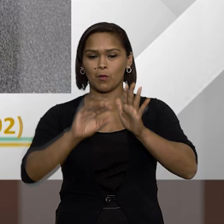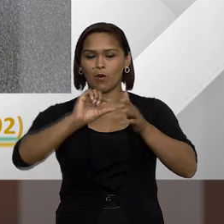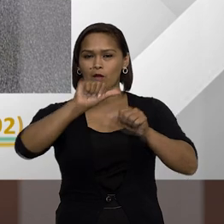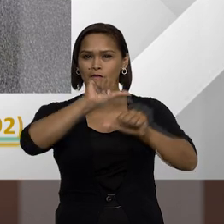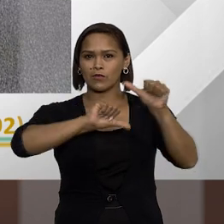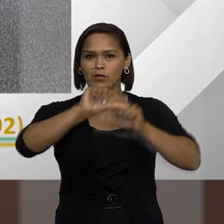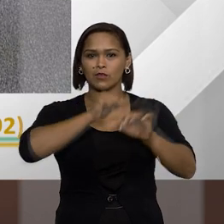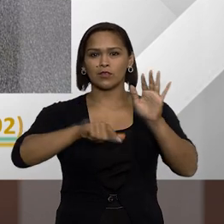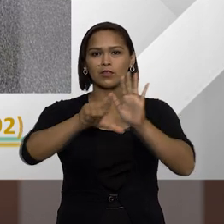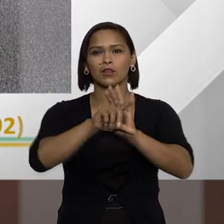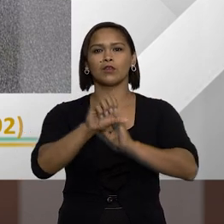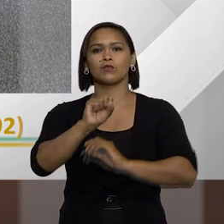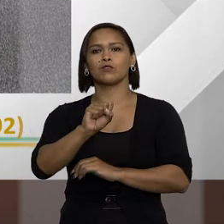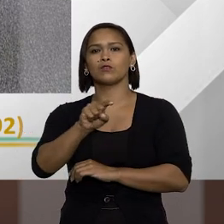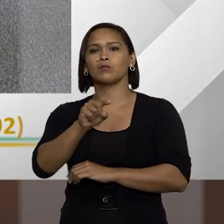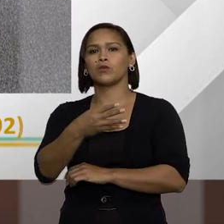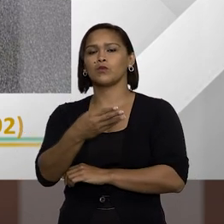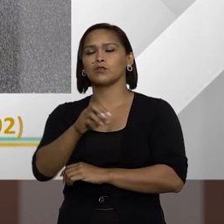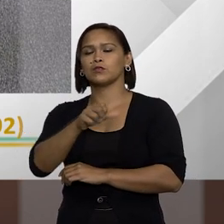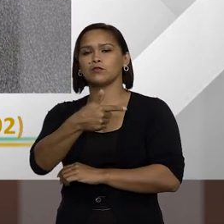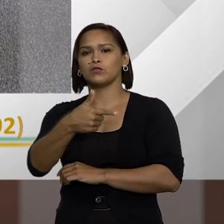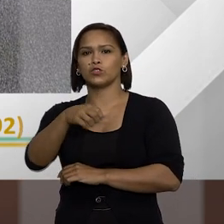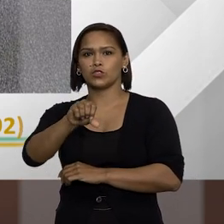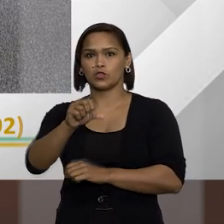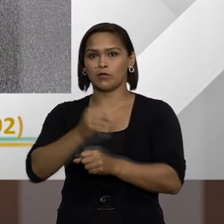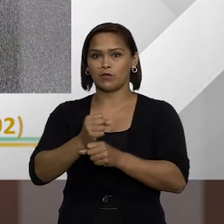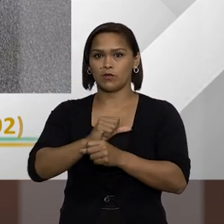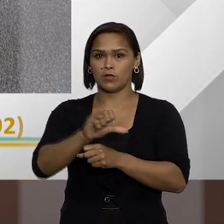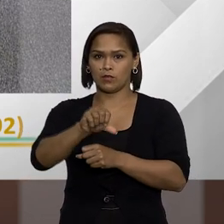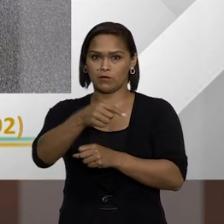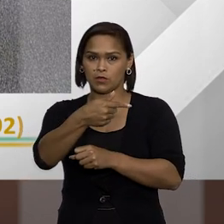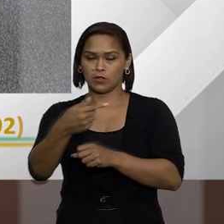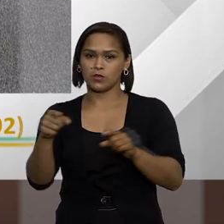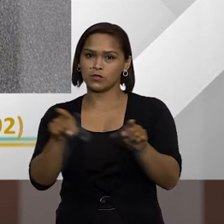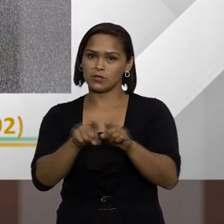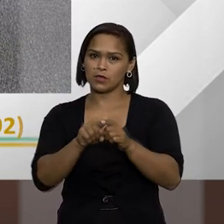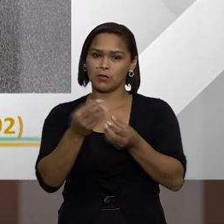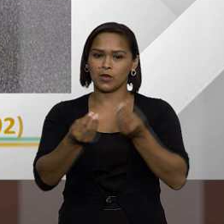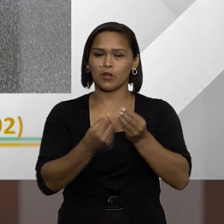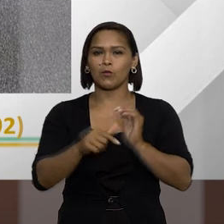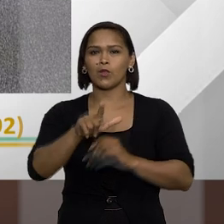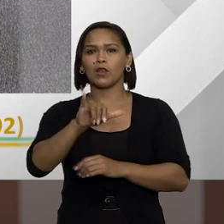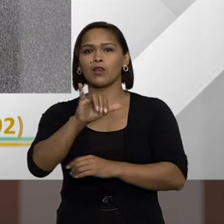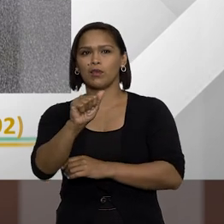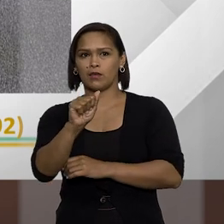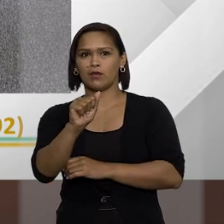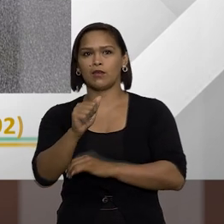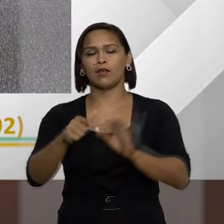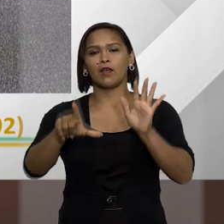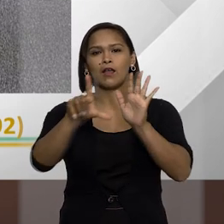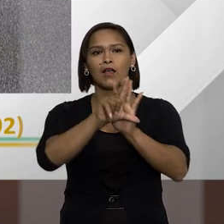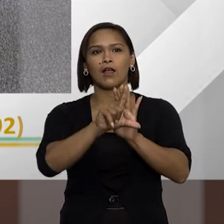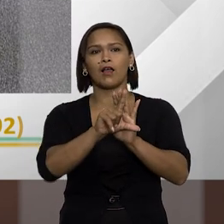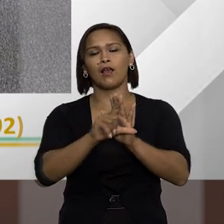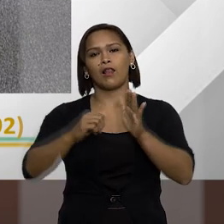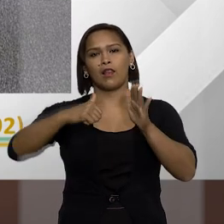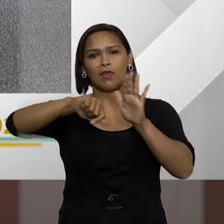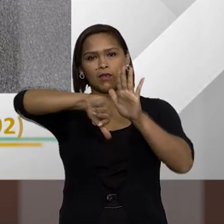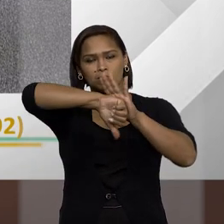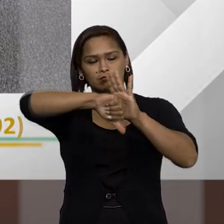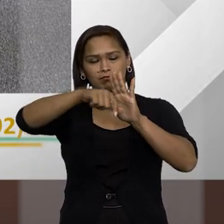alterações na lei 8.429 de 92, também conhecida como LIA, a lei de improbidade